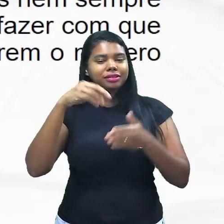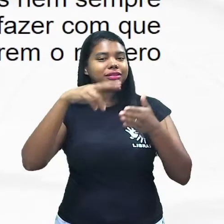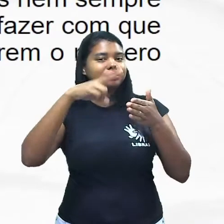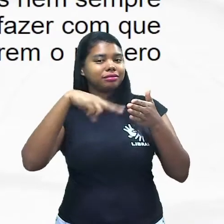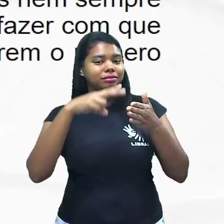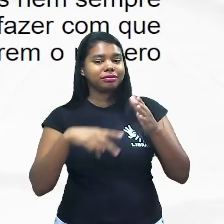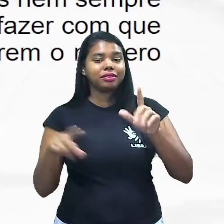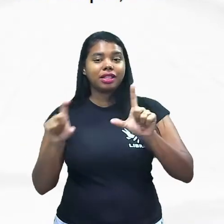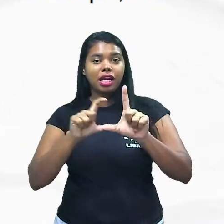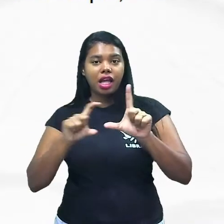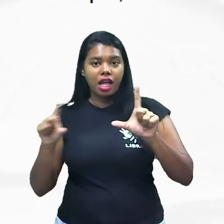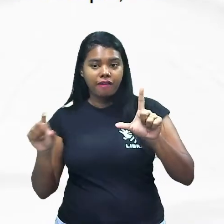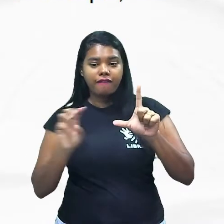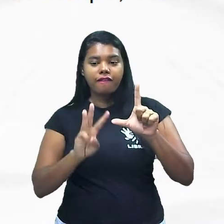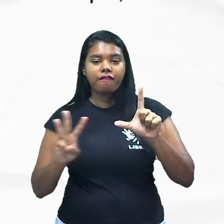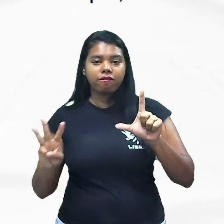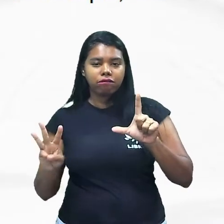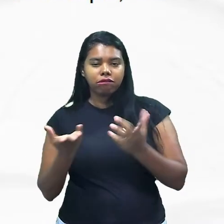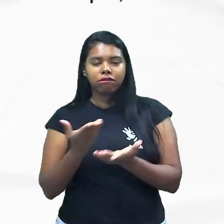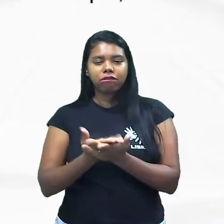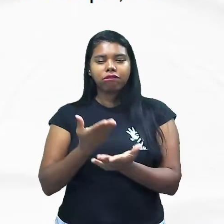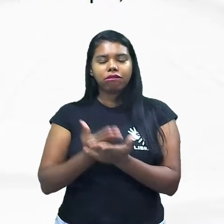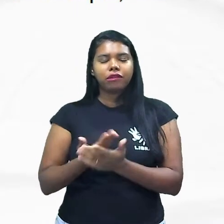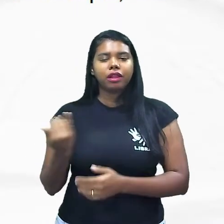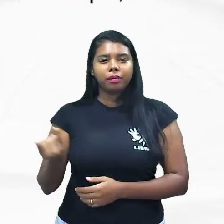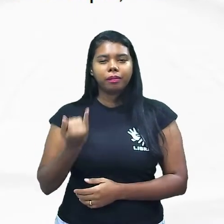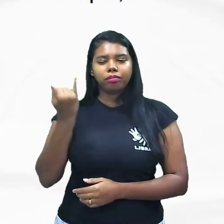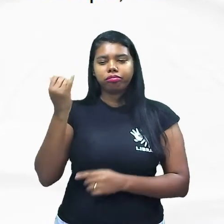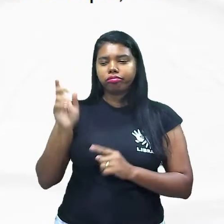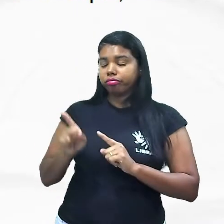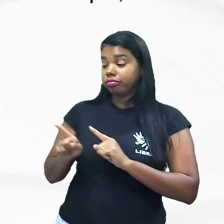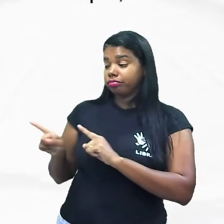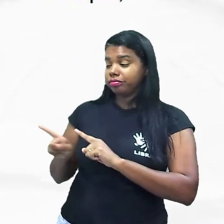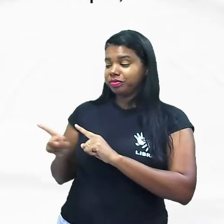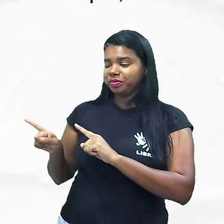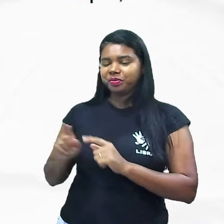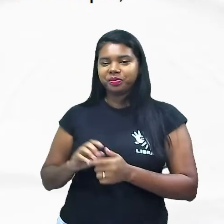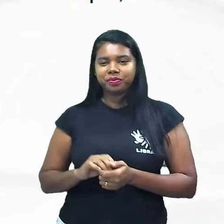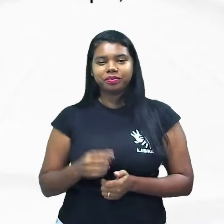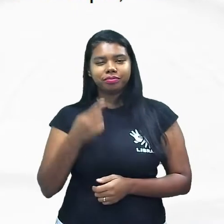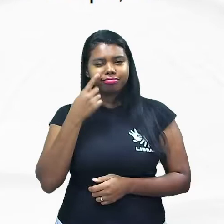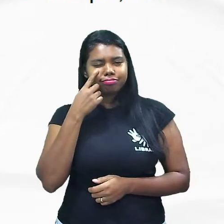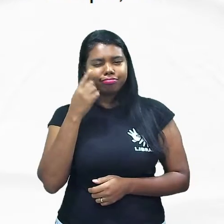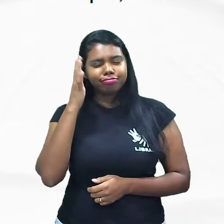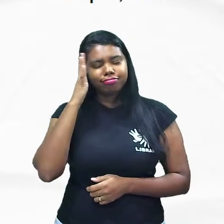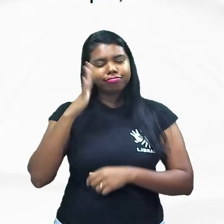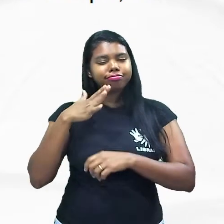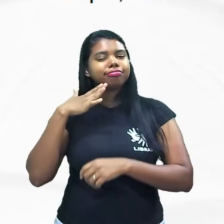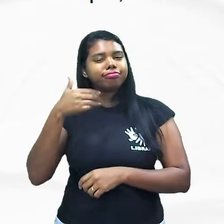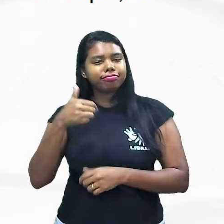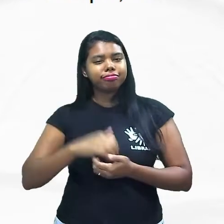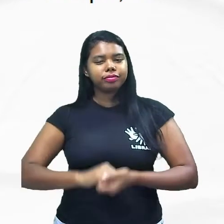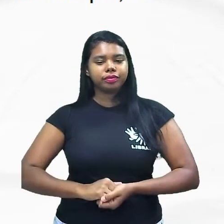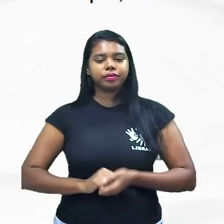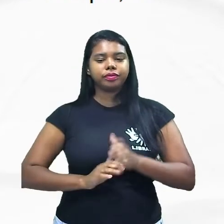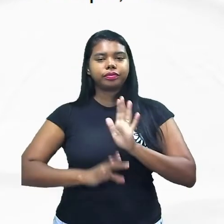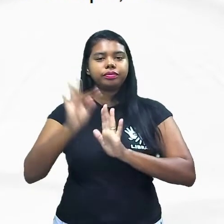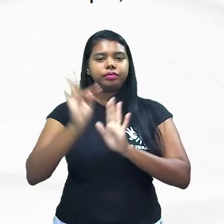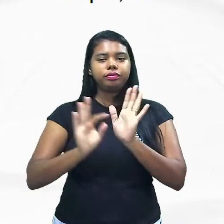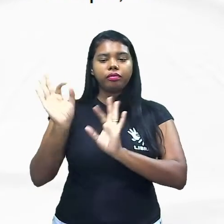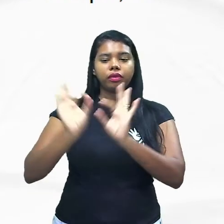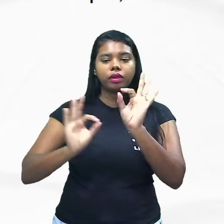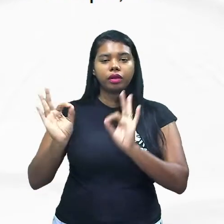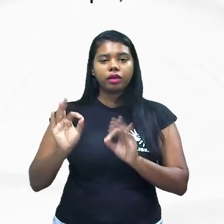fonte que eu sempre venho falando durante as nossas aulas que é muito importante essa leitura para você se situar é o texto que foi produzido por